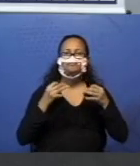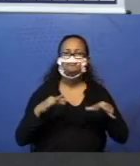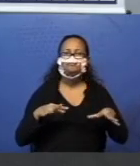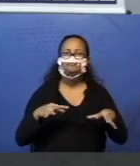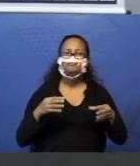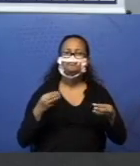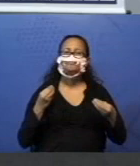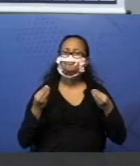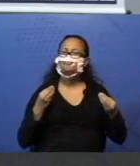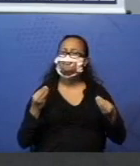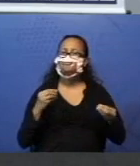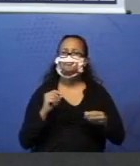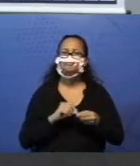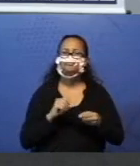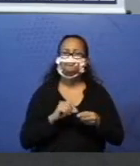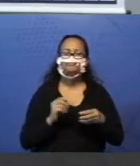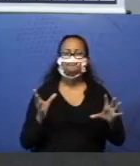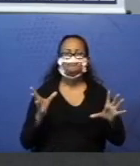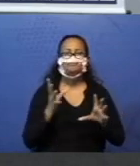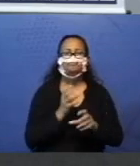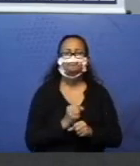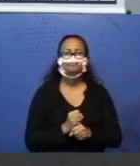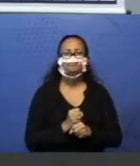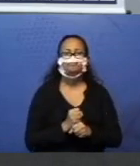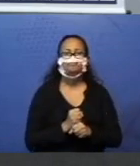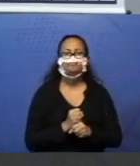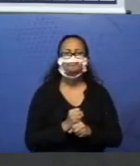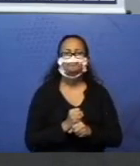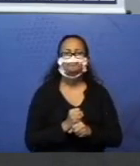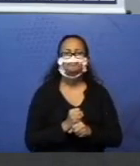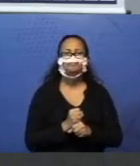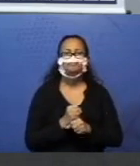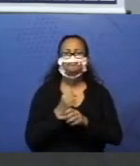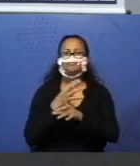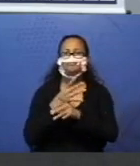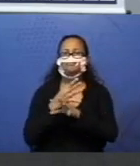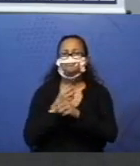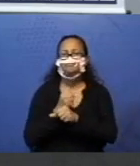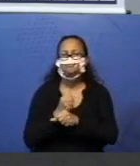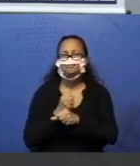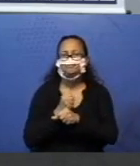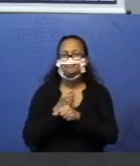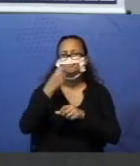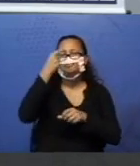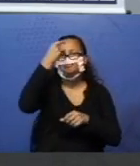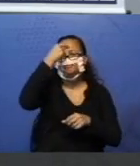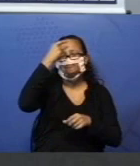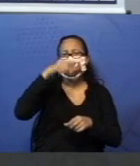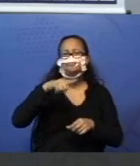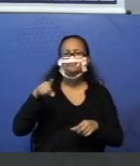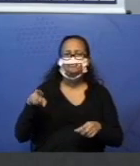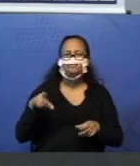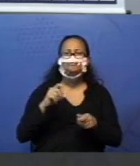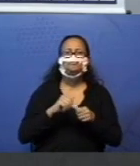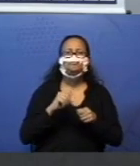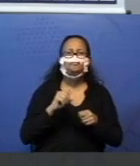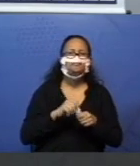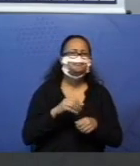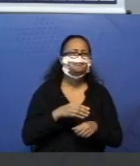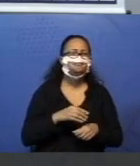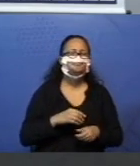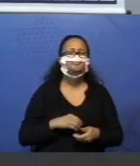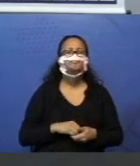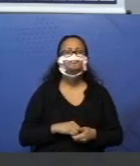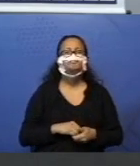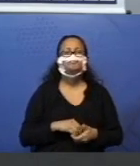que eles fazem a adição através do cálculo mental. Tá? E vocês aí, crio de vocês, depois dá